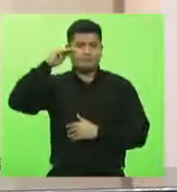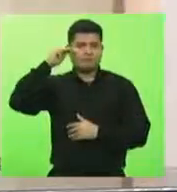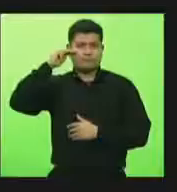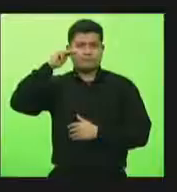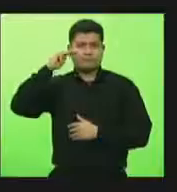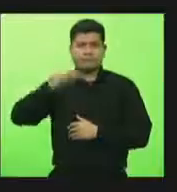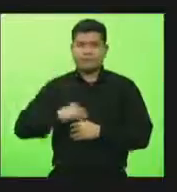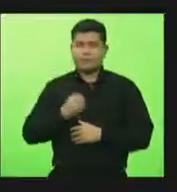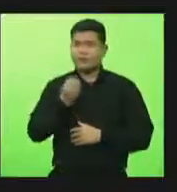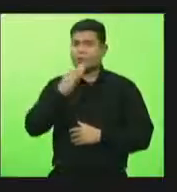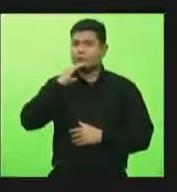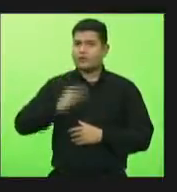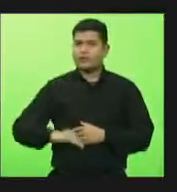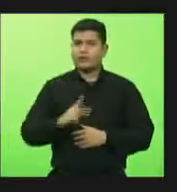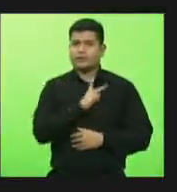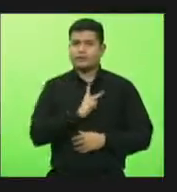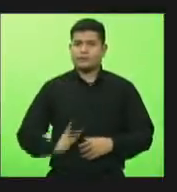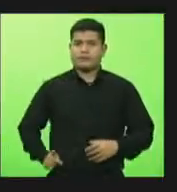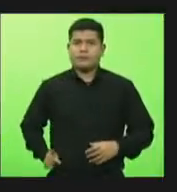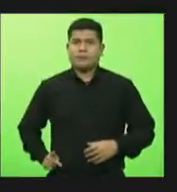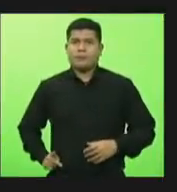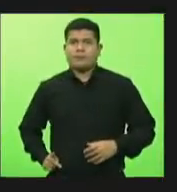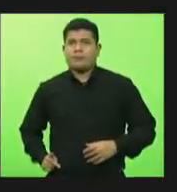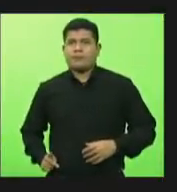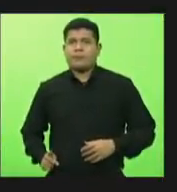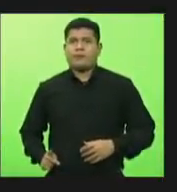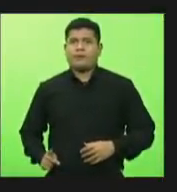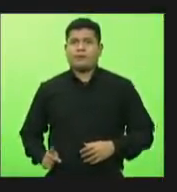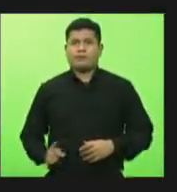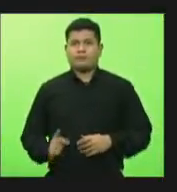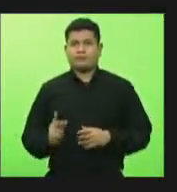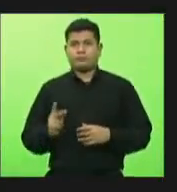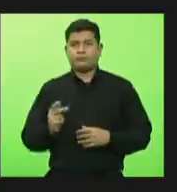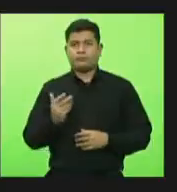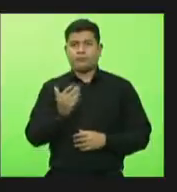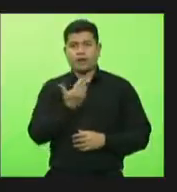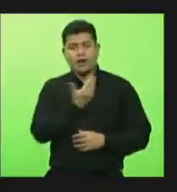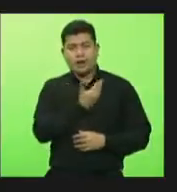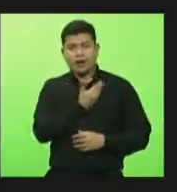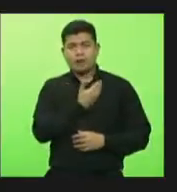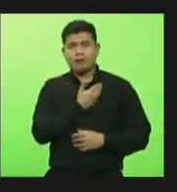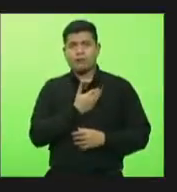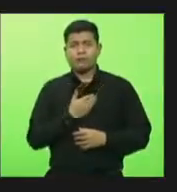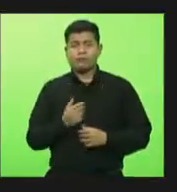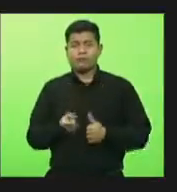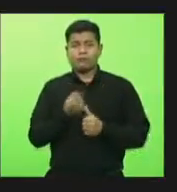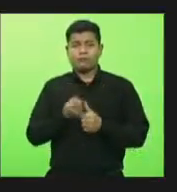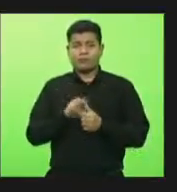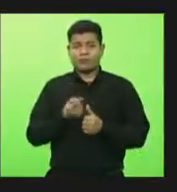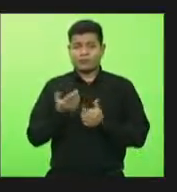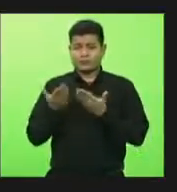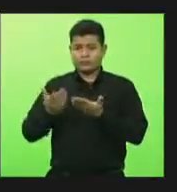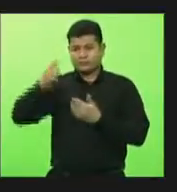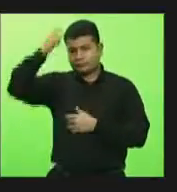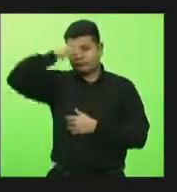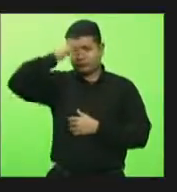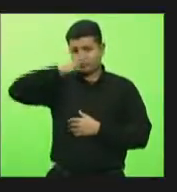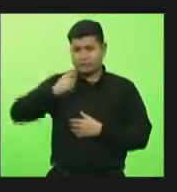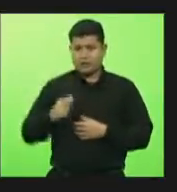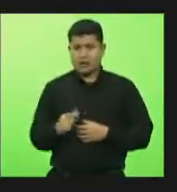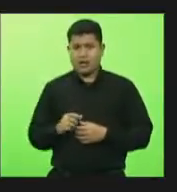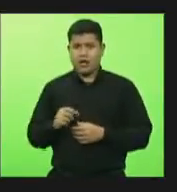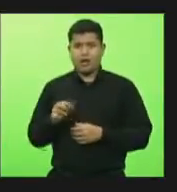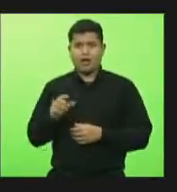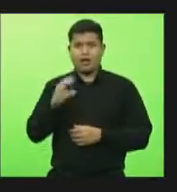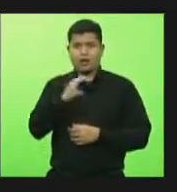Boa tarde, presidente, boa tarde, colegas. Queria primeiro parabenizar o deputado Maurício, coordenador da nossa bancada do Oeste, por